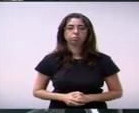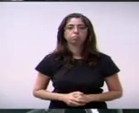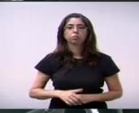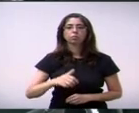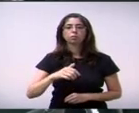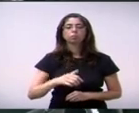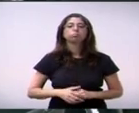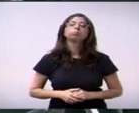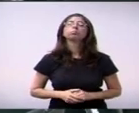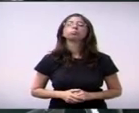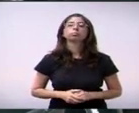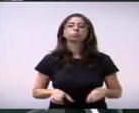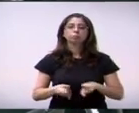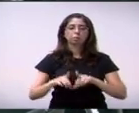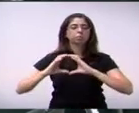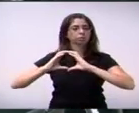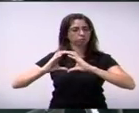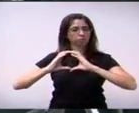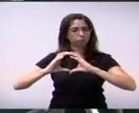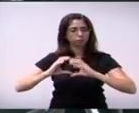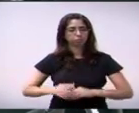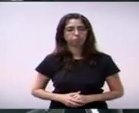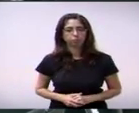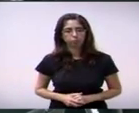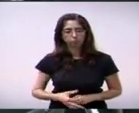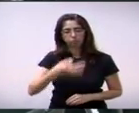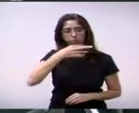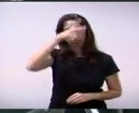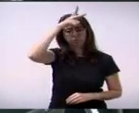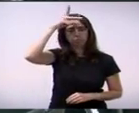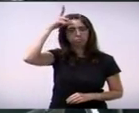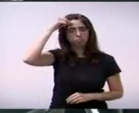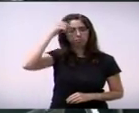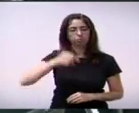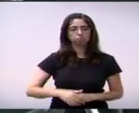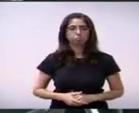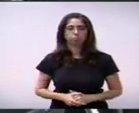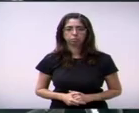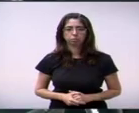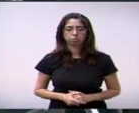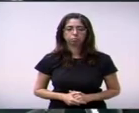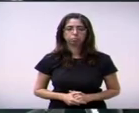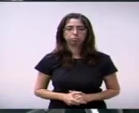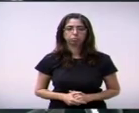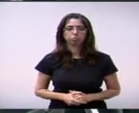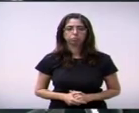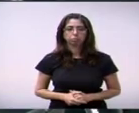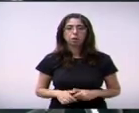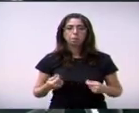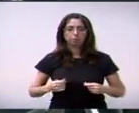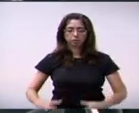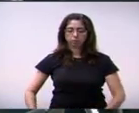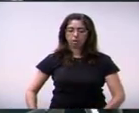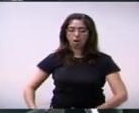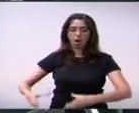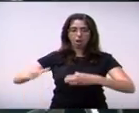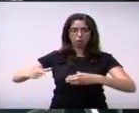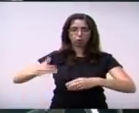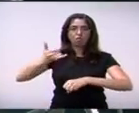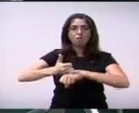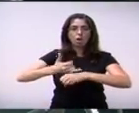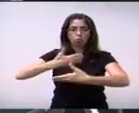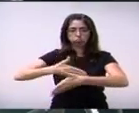217 do vereador Zé Coco sugere ao executivo a instalação de lixeira container